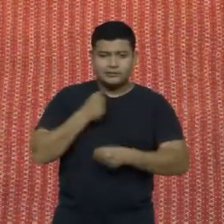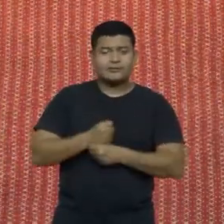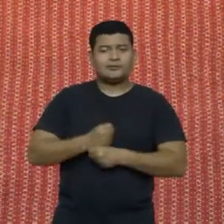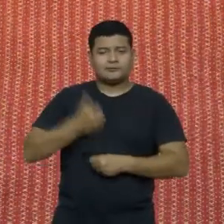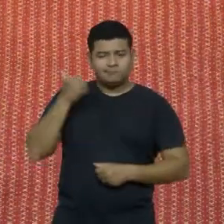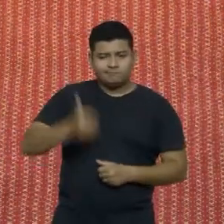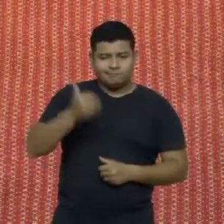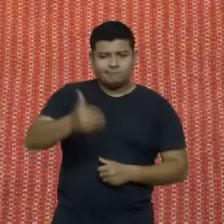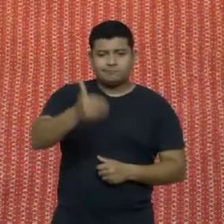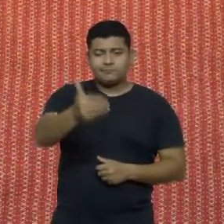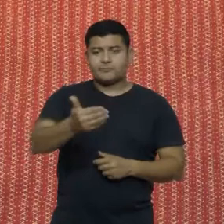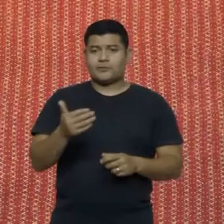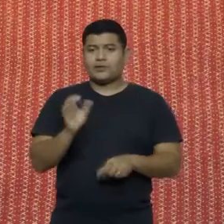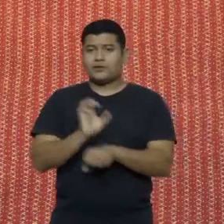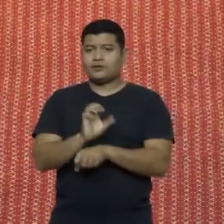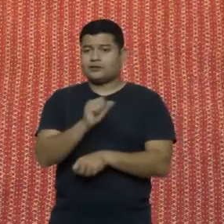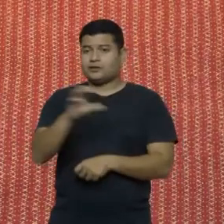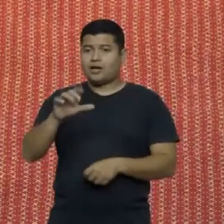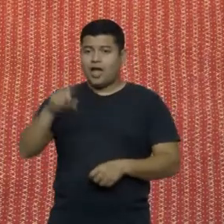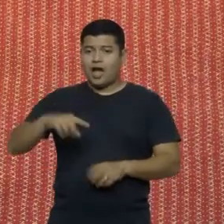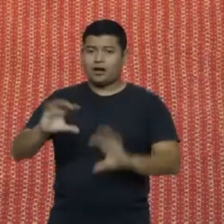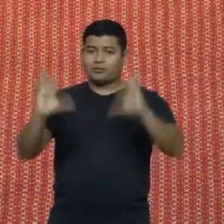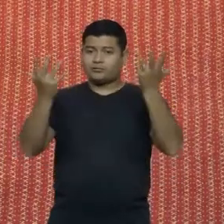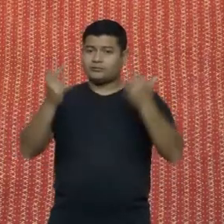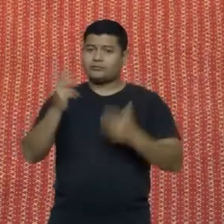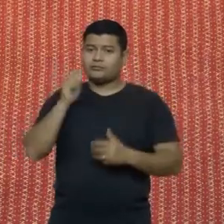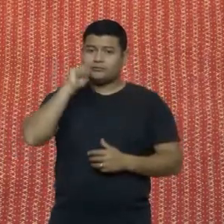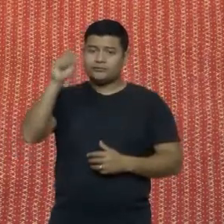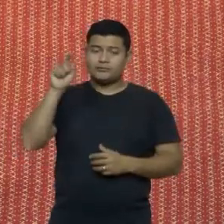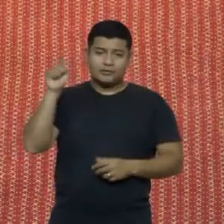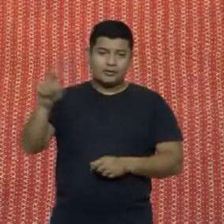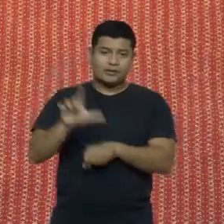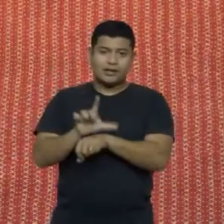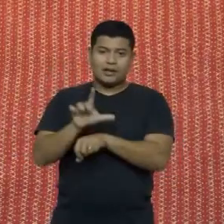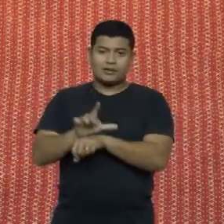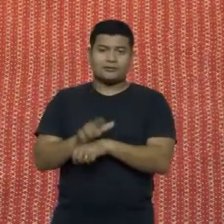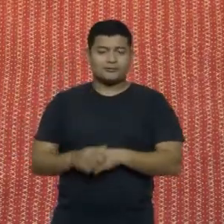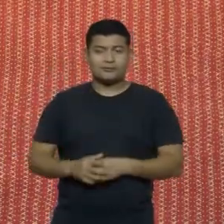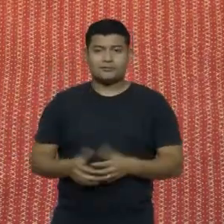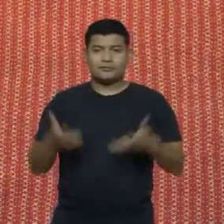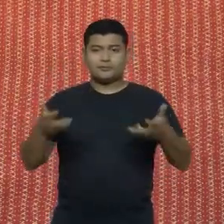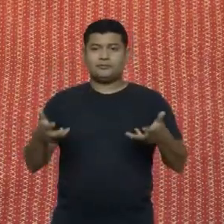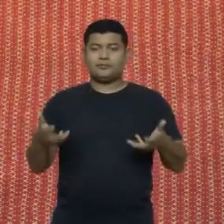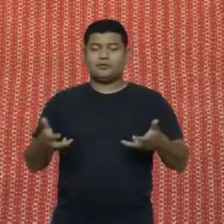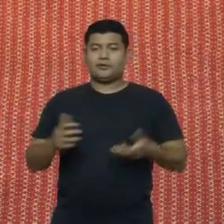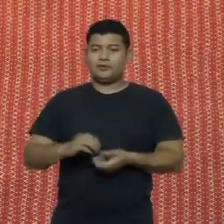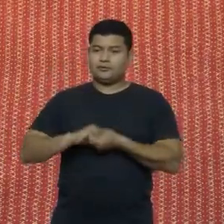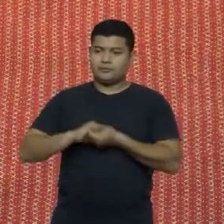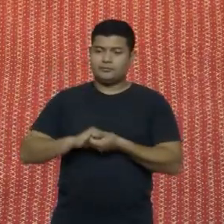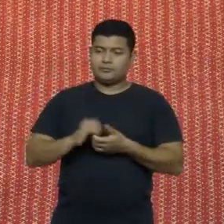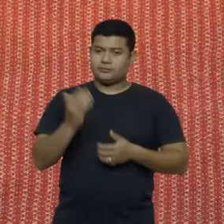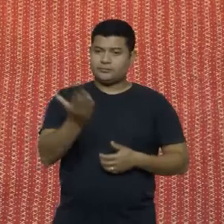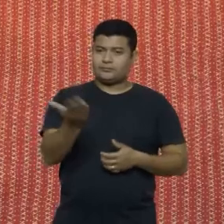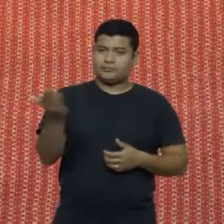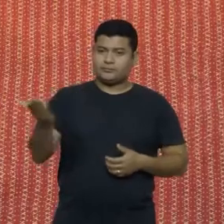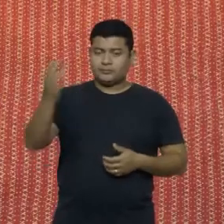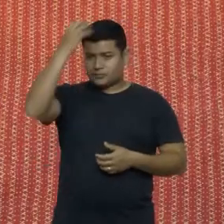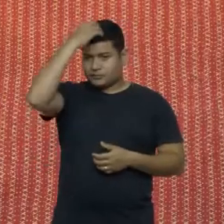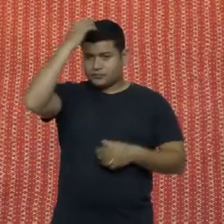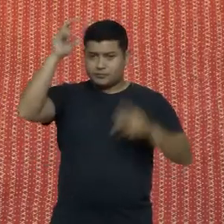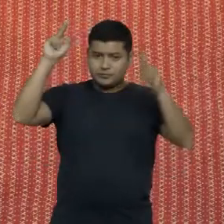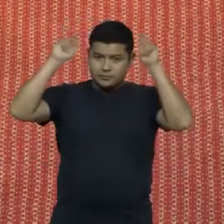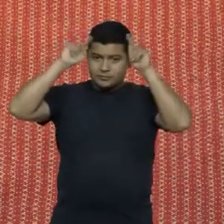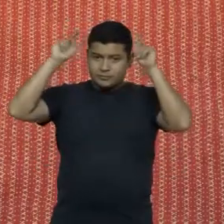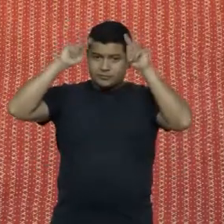estado de Santa Catarina, que é a festa do pião em Laje. Então, quero apontar a realeza, as princesas,